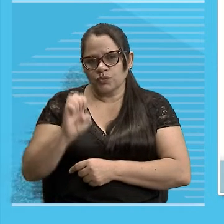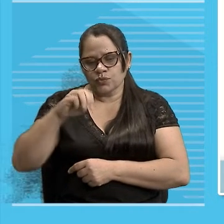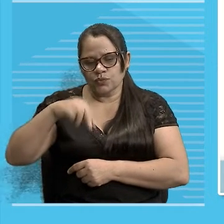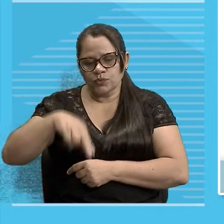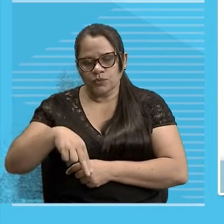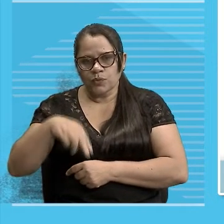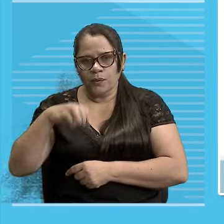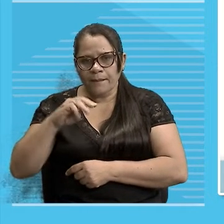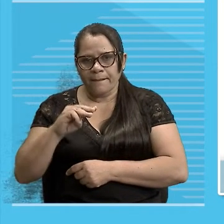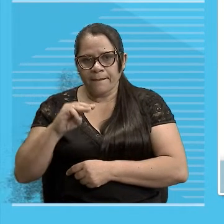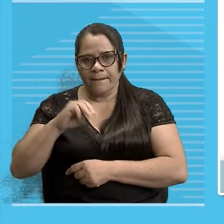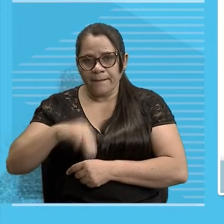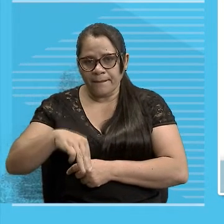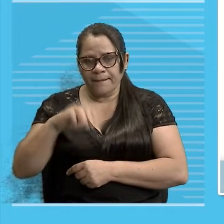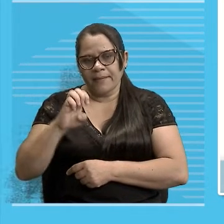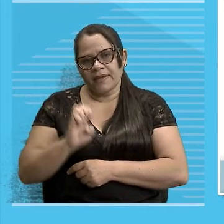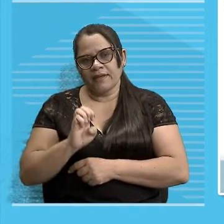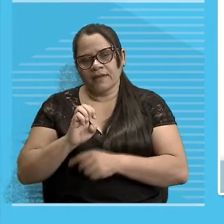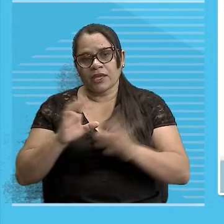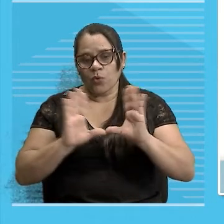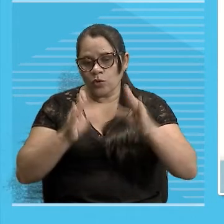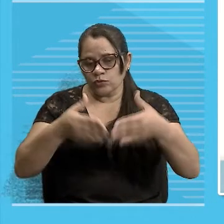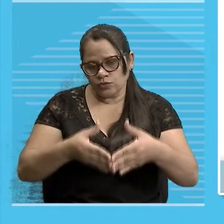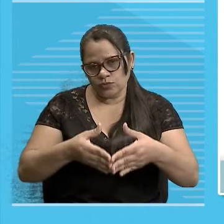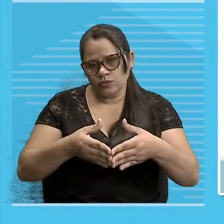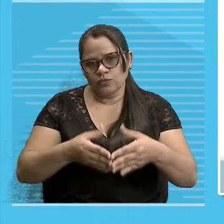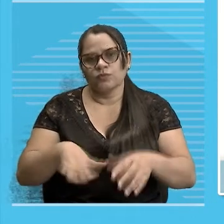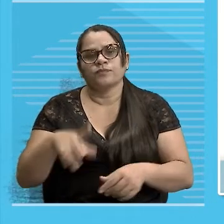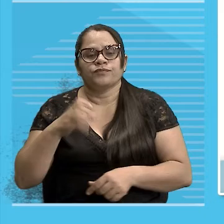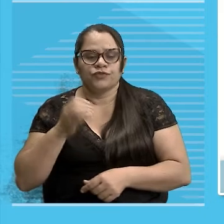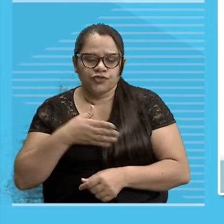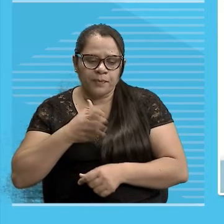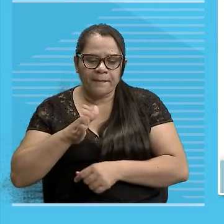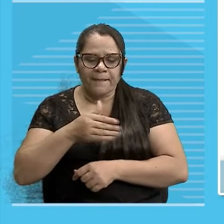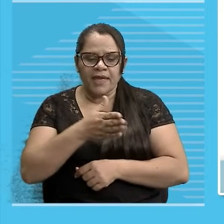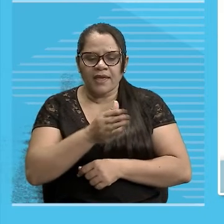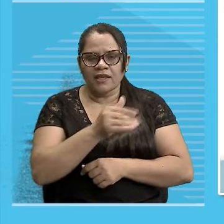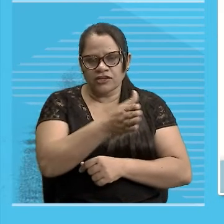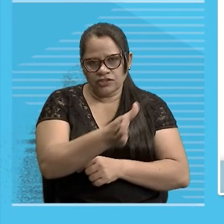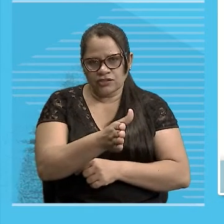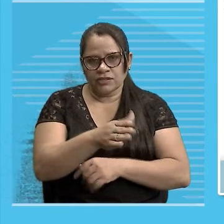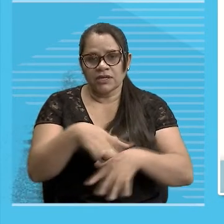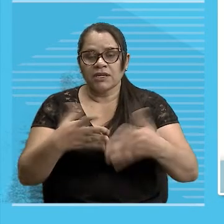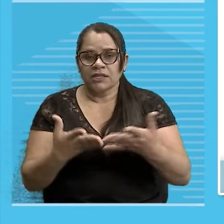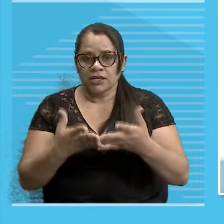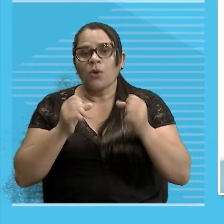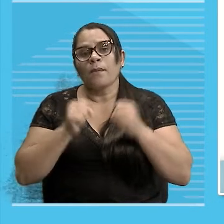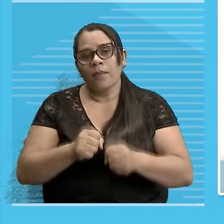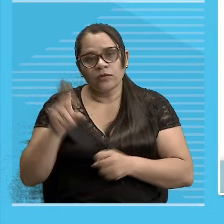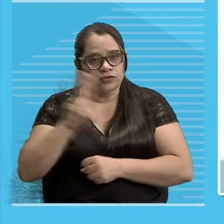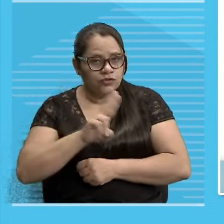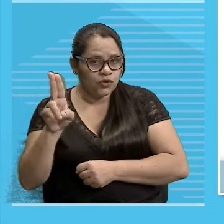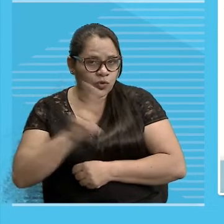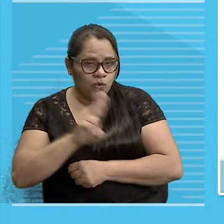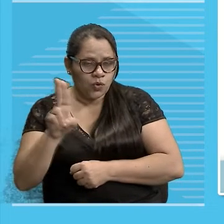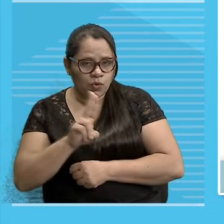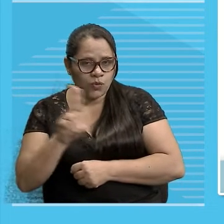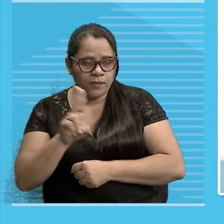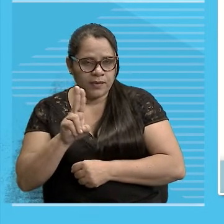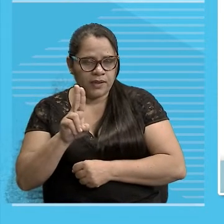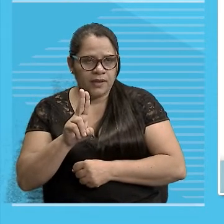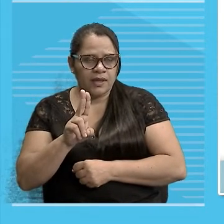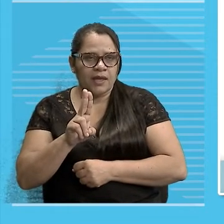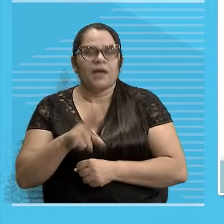É um conjunto De peixes Agora Você pode dar nome Aos peixes Especificamente Por exemplo Cardume de